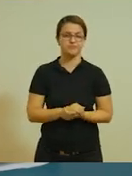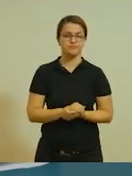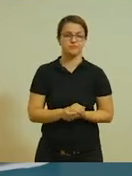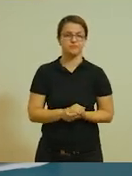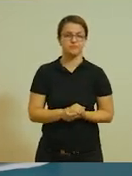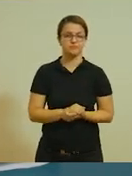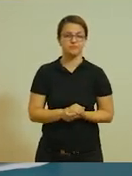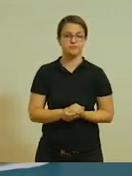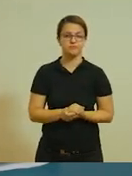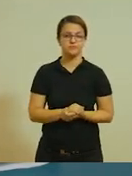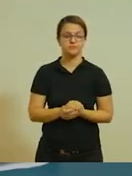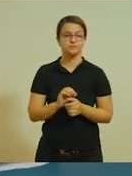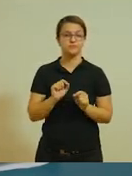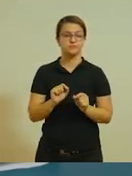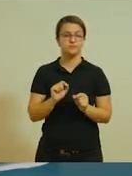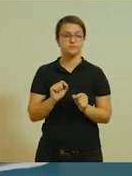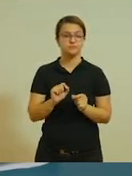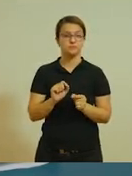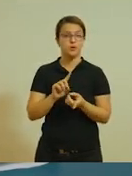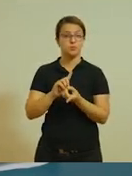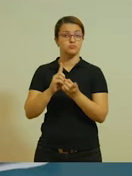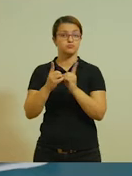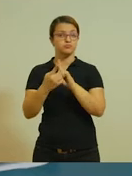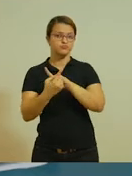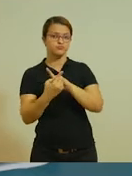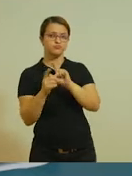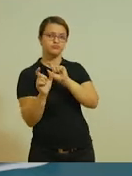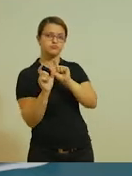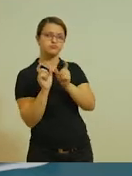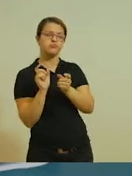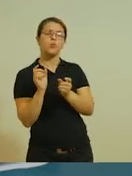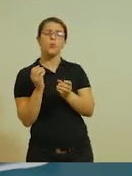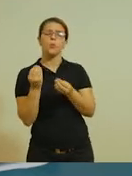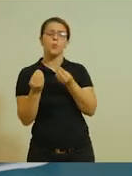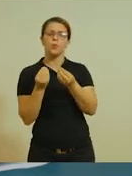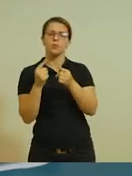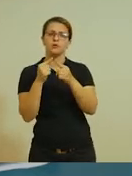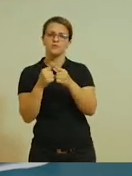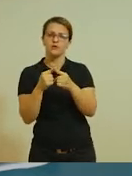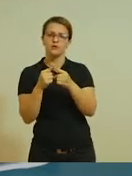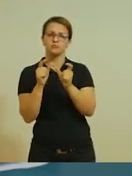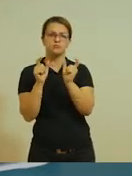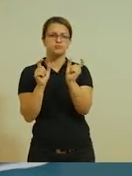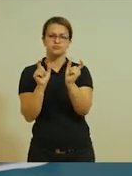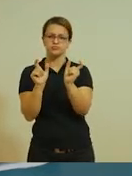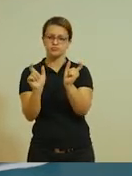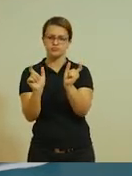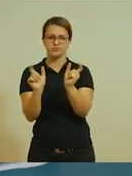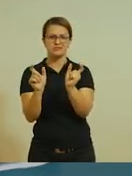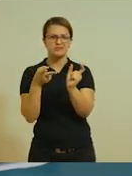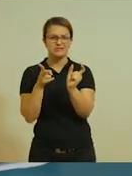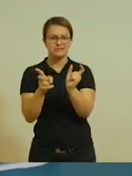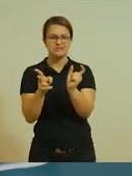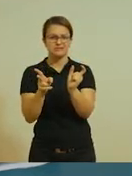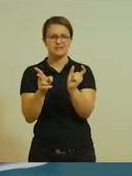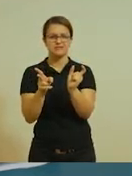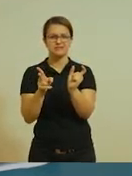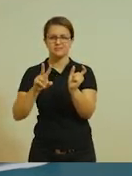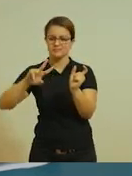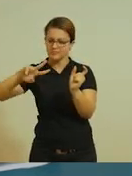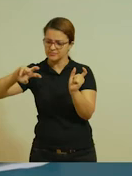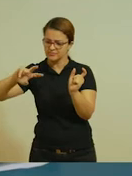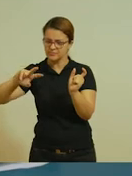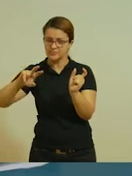A ordem dos fatores não altera o produto. Quando nós falamos de multiplicação, sempre o